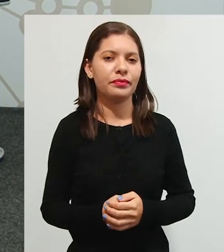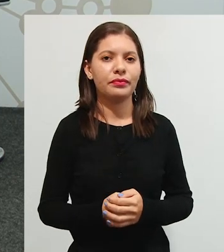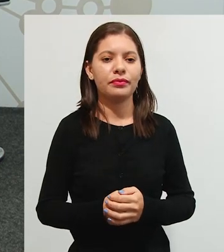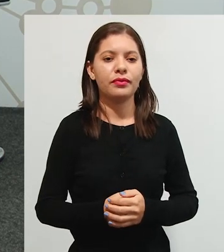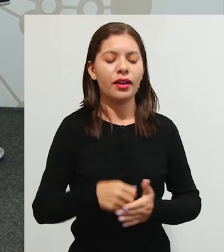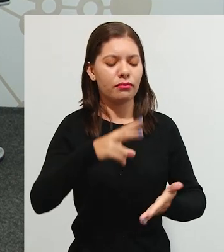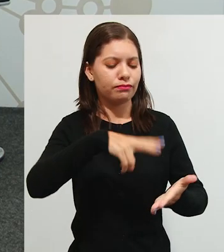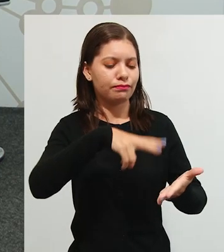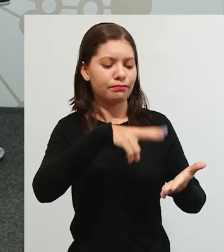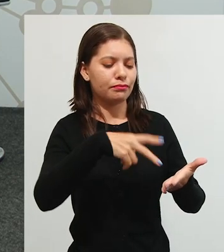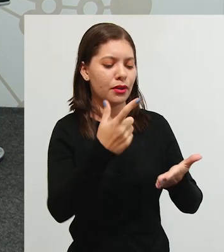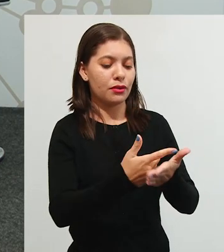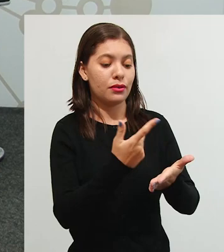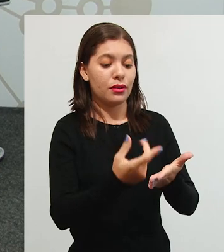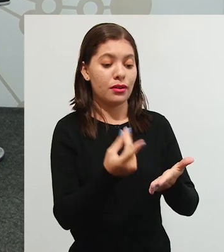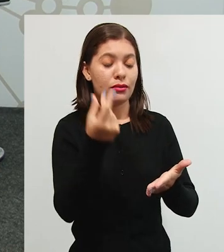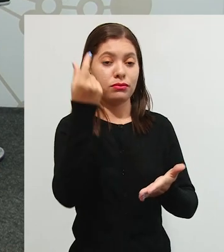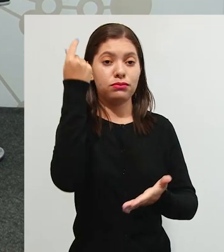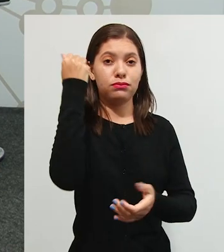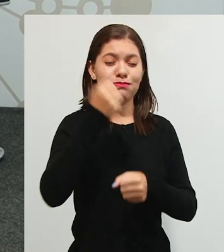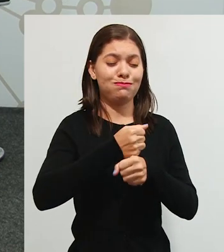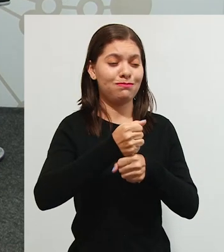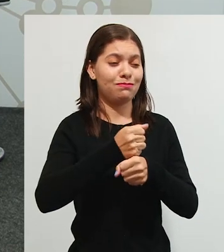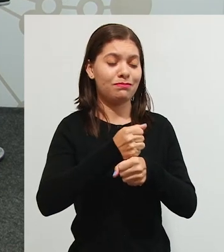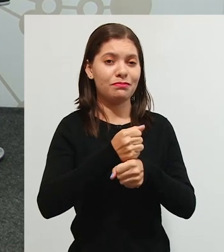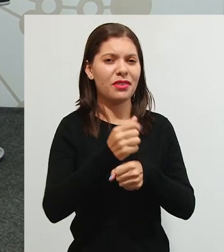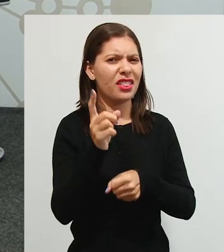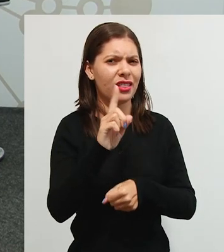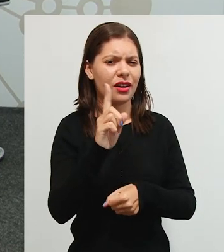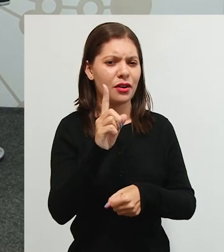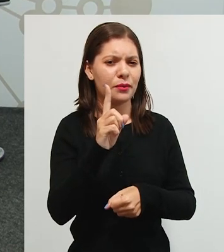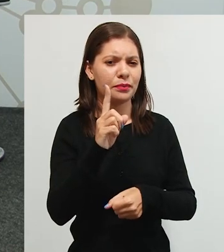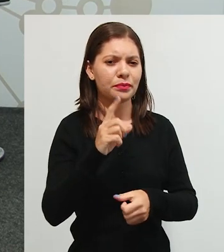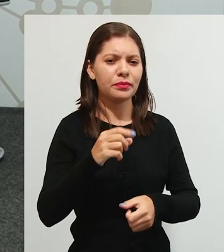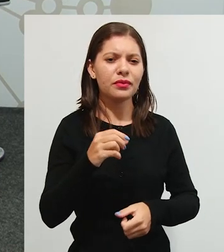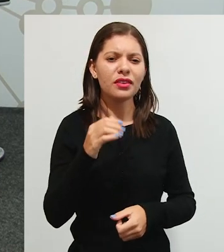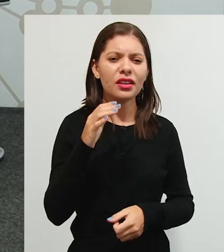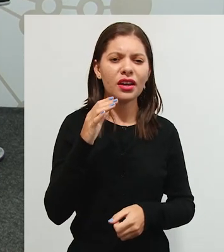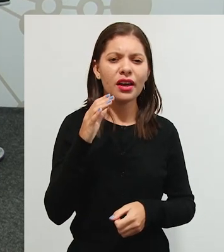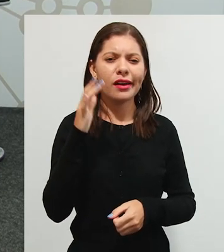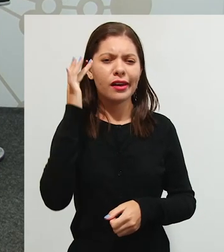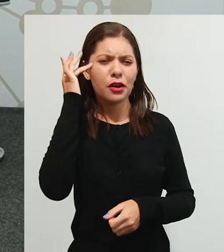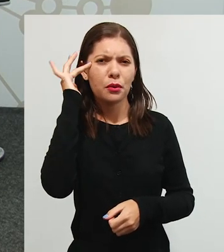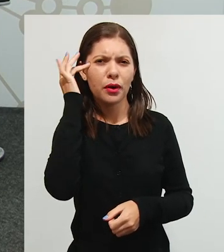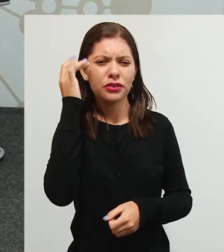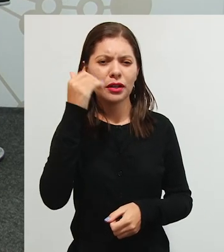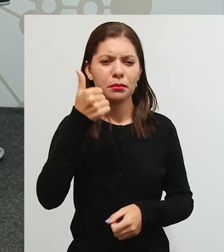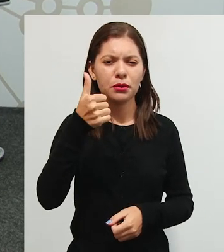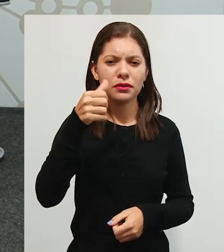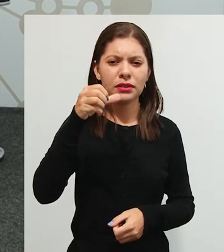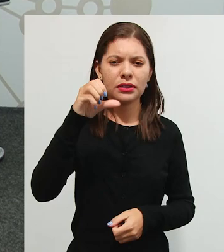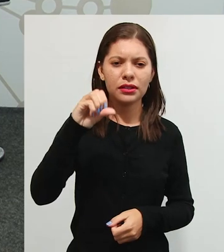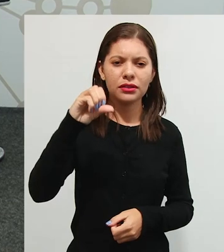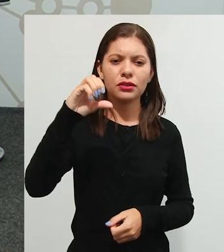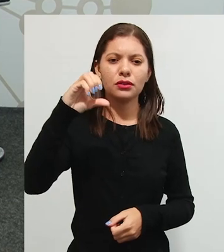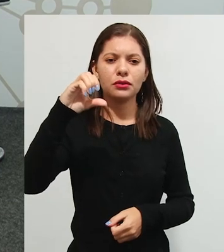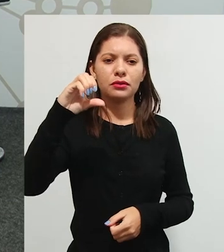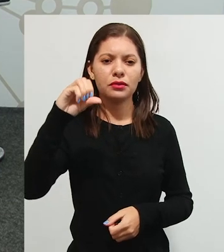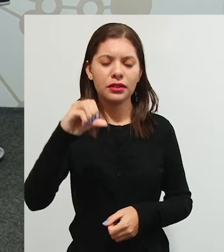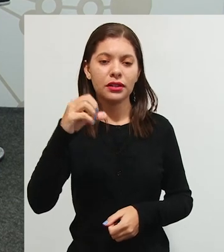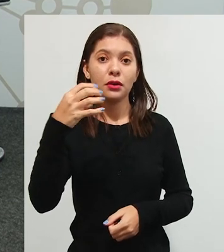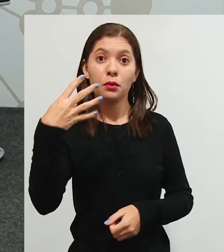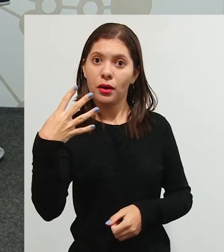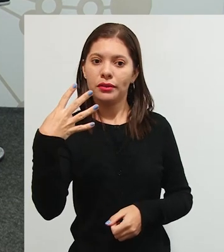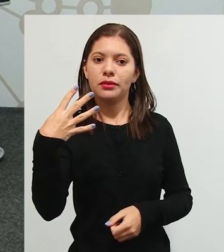bibliografia pra você ver há quanto tempo acho que essa bibliografia é de 1999 se eu não me engano e 4 e 4